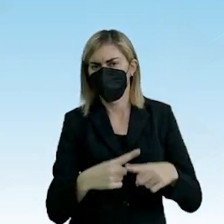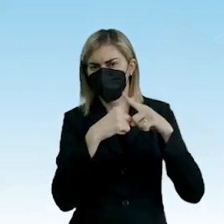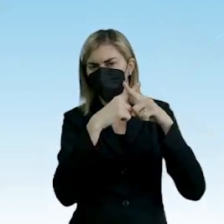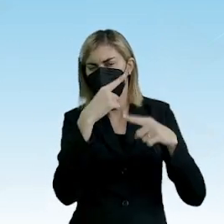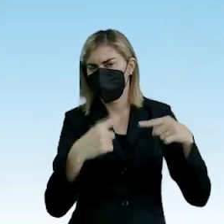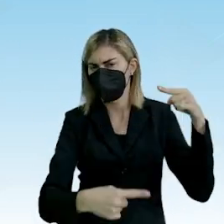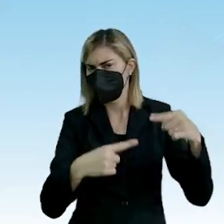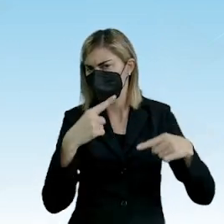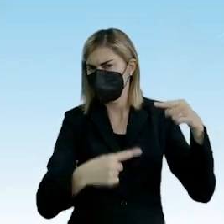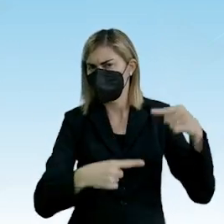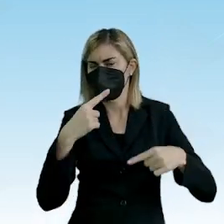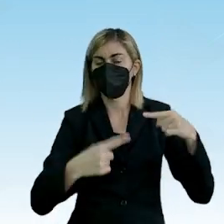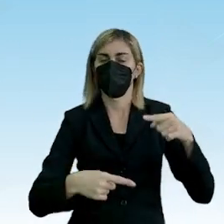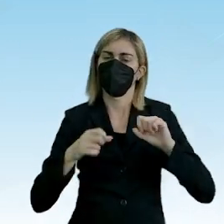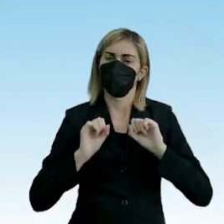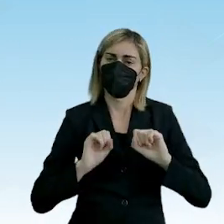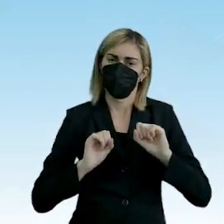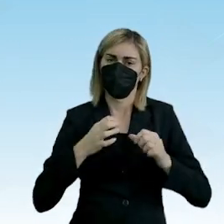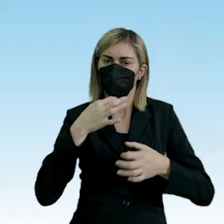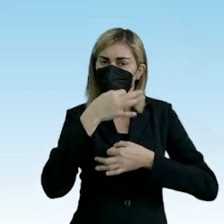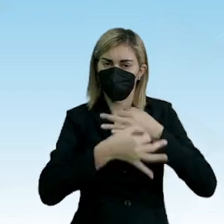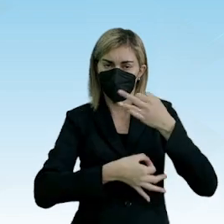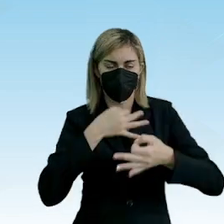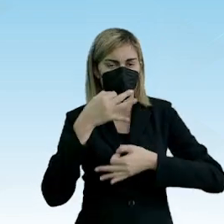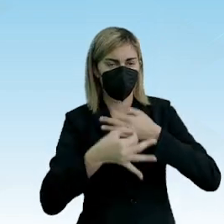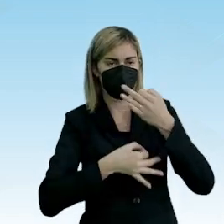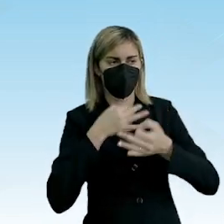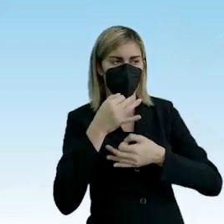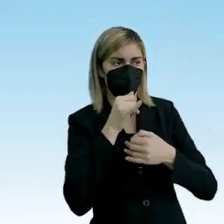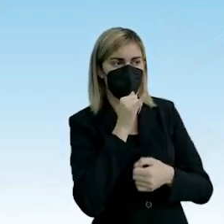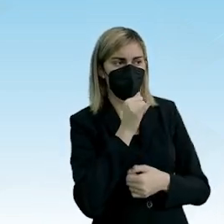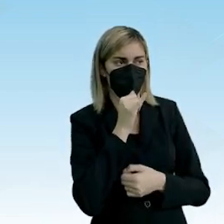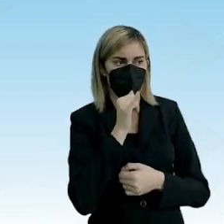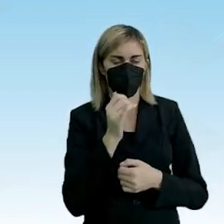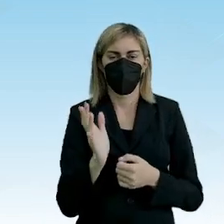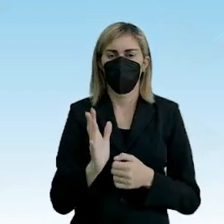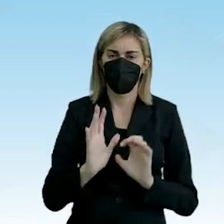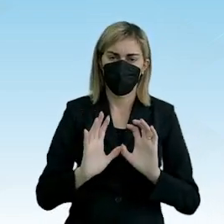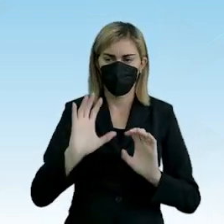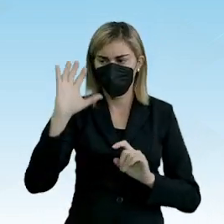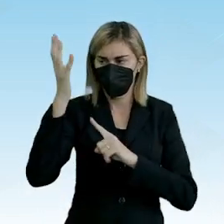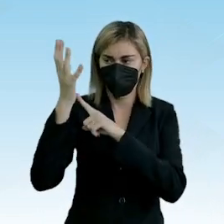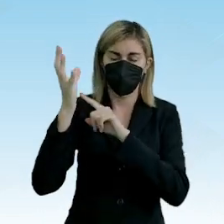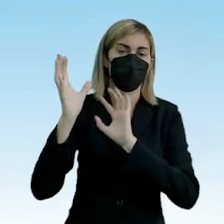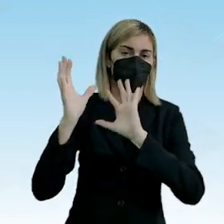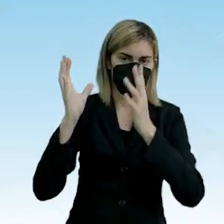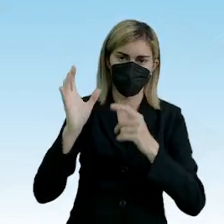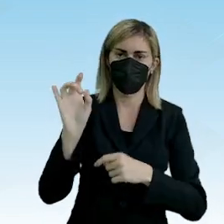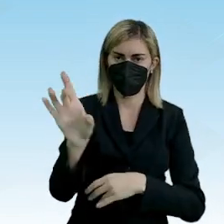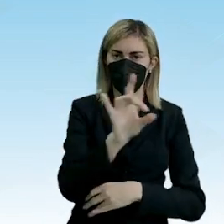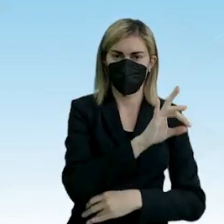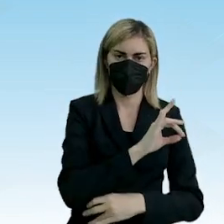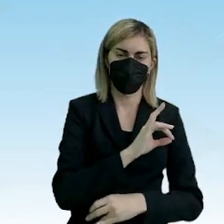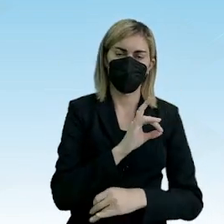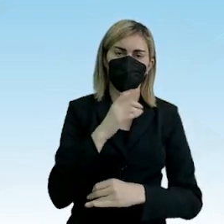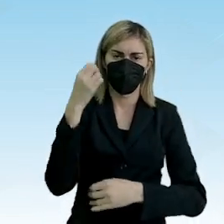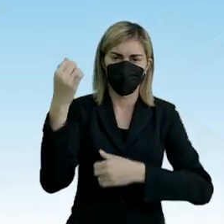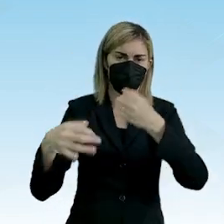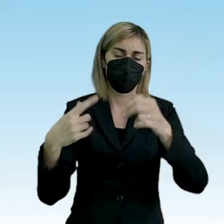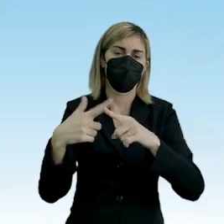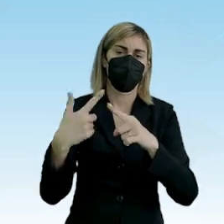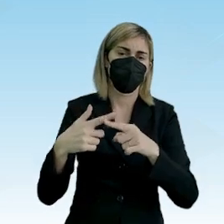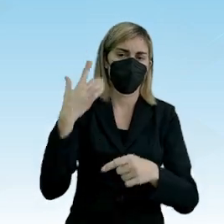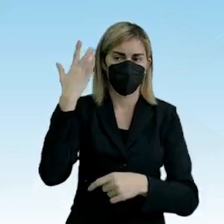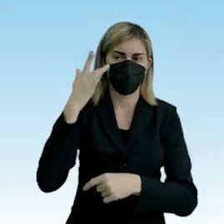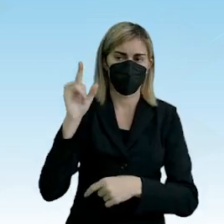essa discussão, são por opiniões. Por exemplo, o fato aconteceu, aí cada um vai discorrer porque